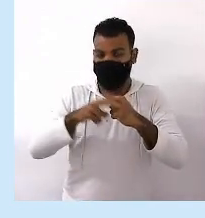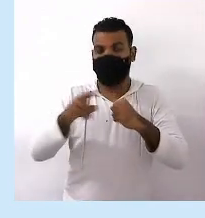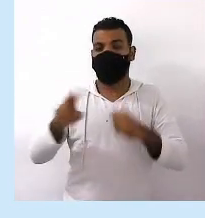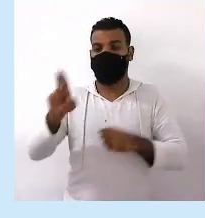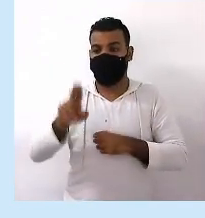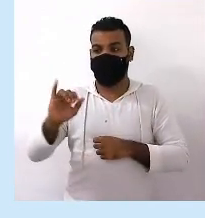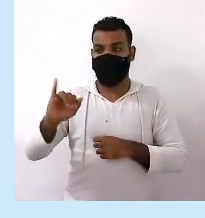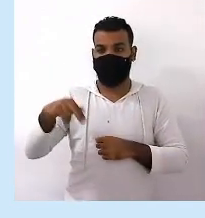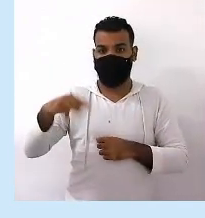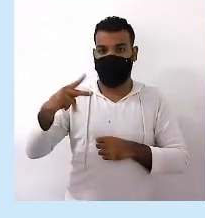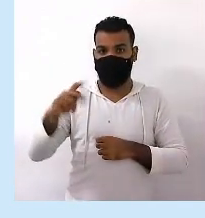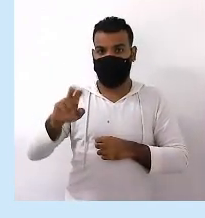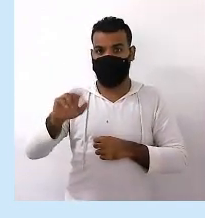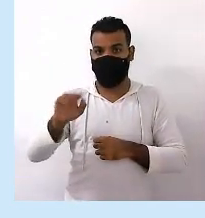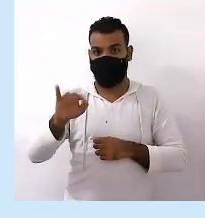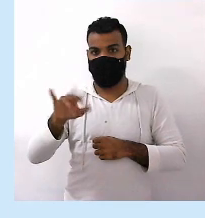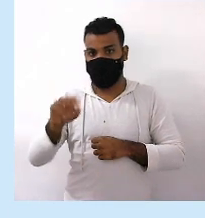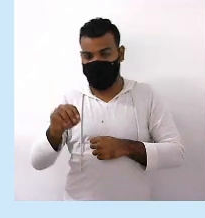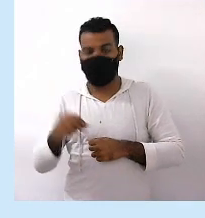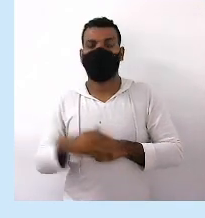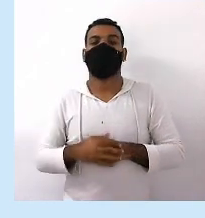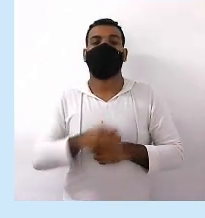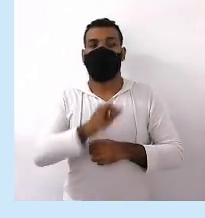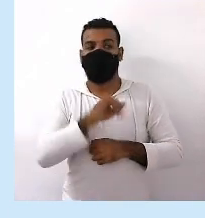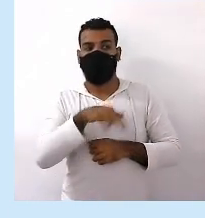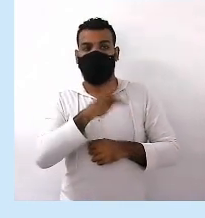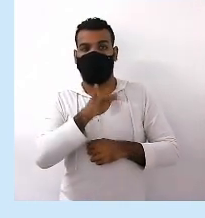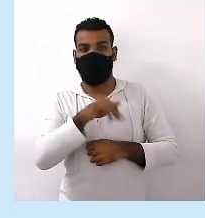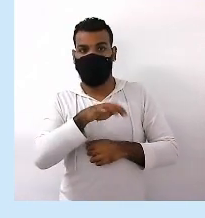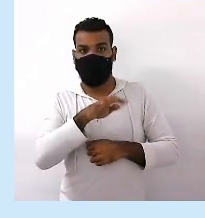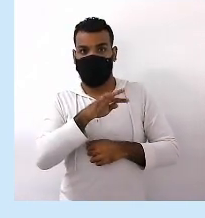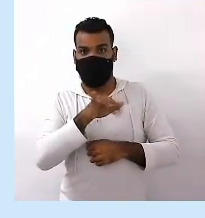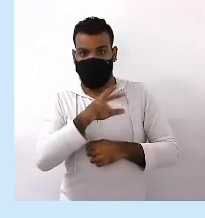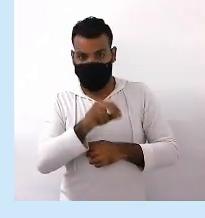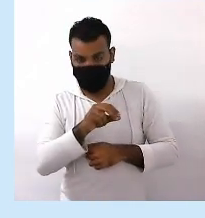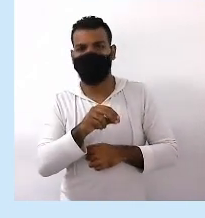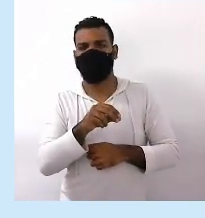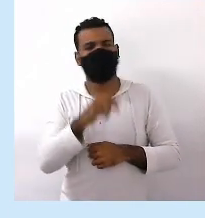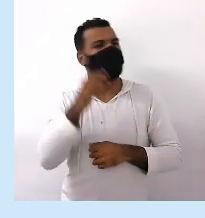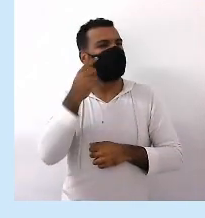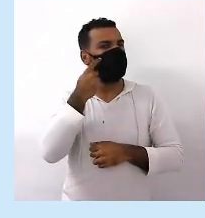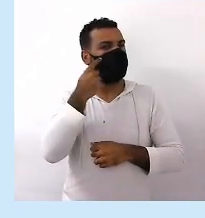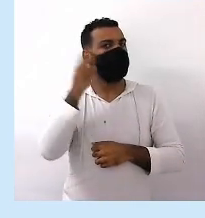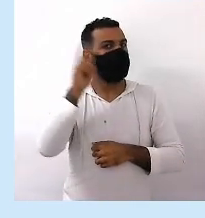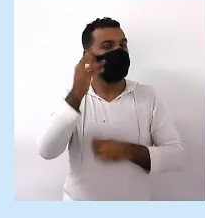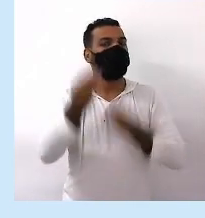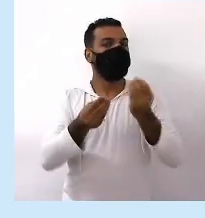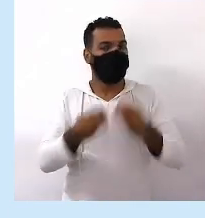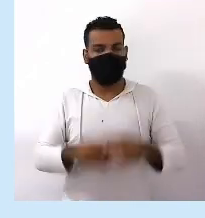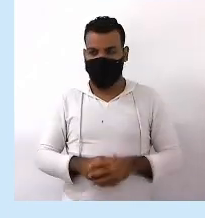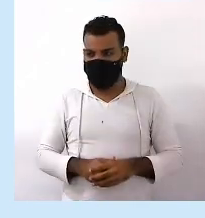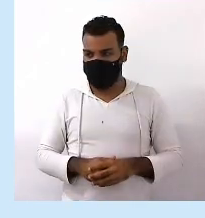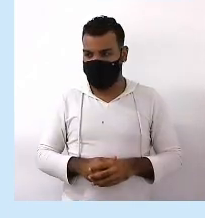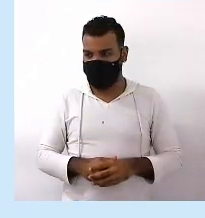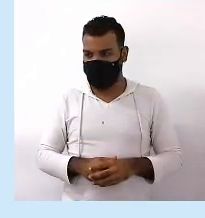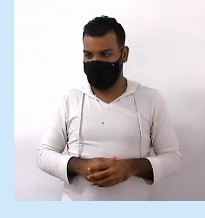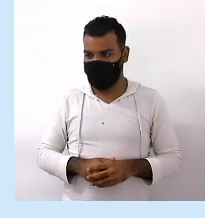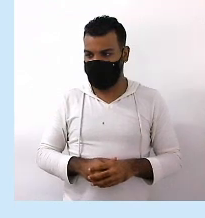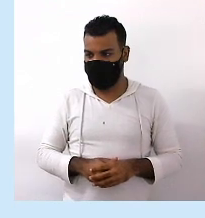E os verbos Em seu uso No infinitivo Vamos lembrar Como isso se configura Primeiro O modo imperativo